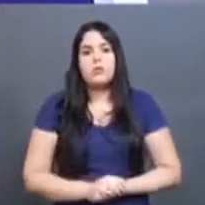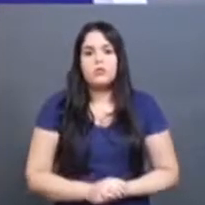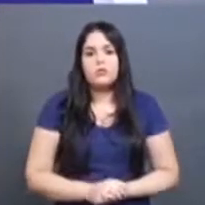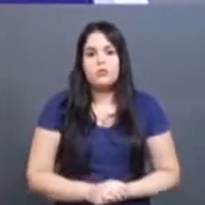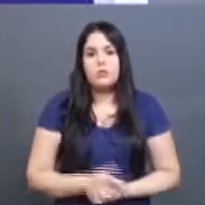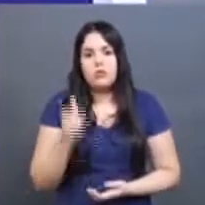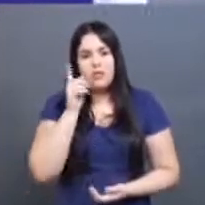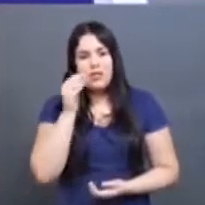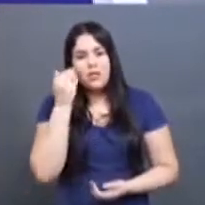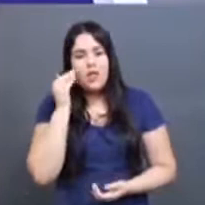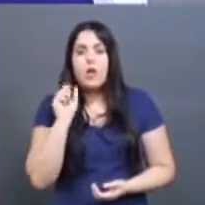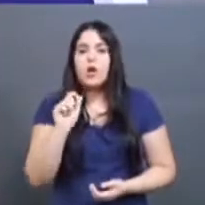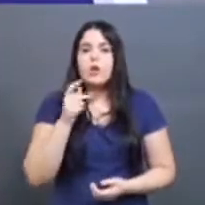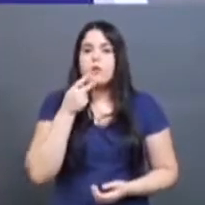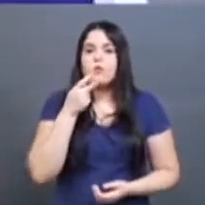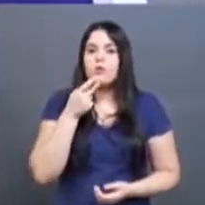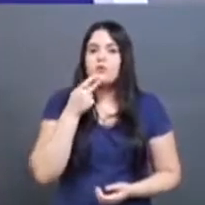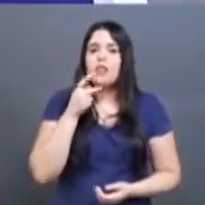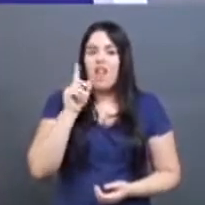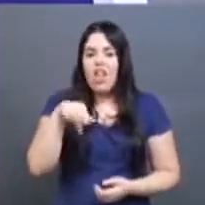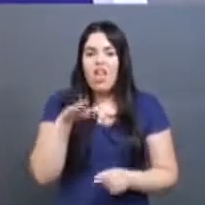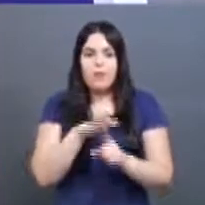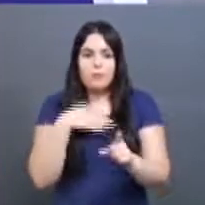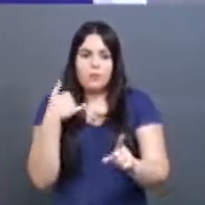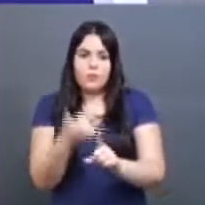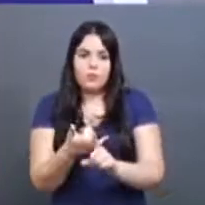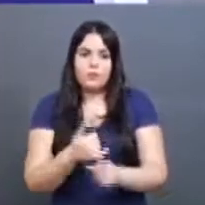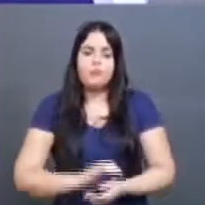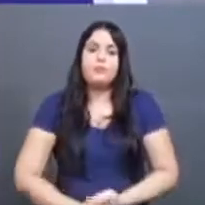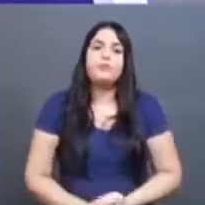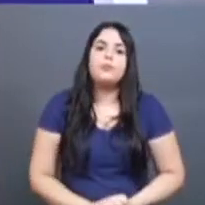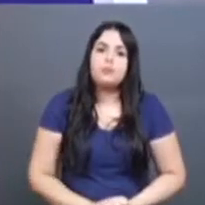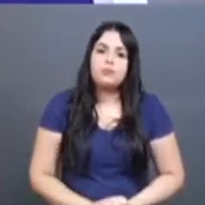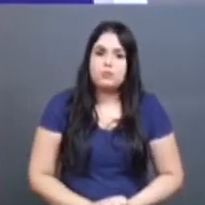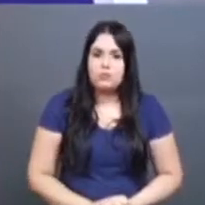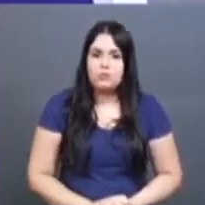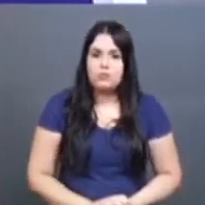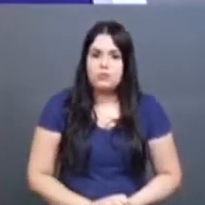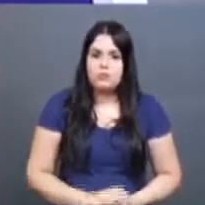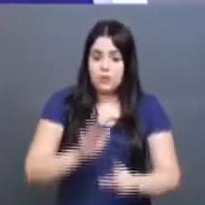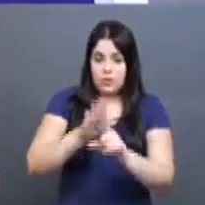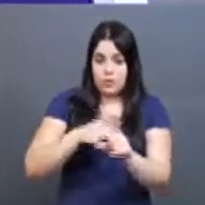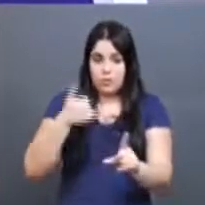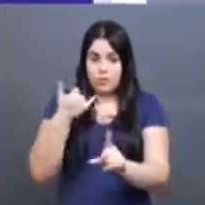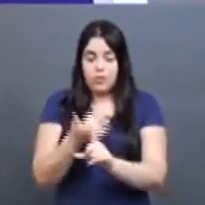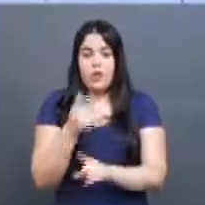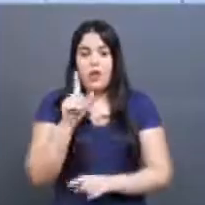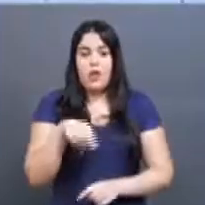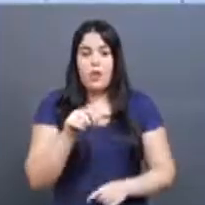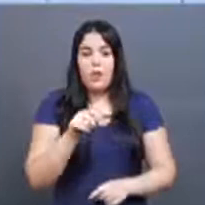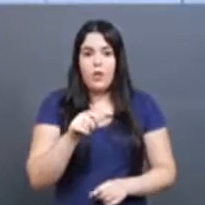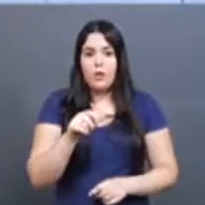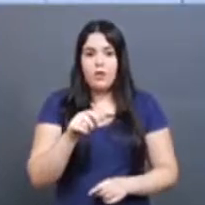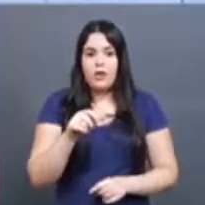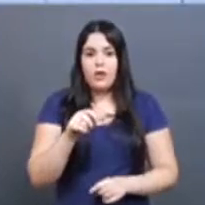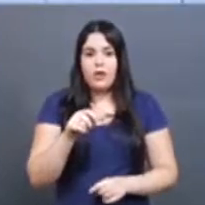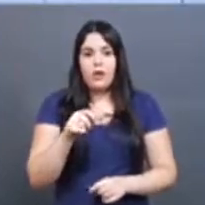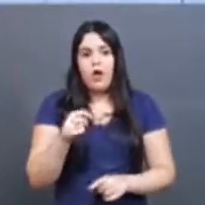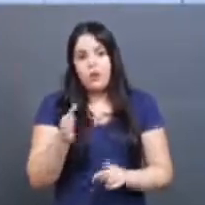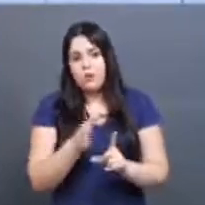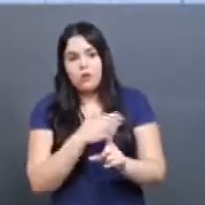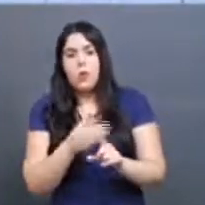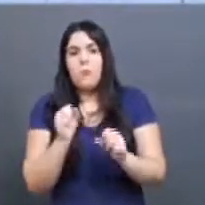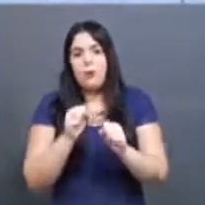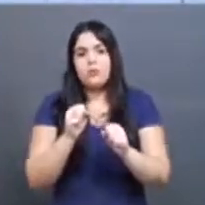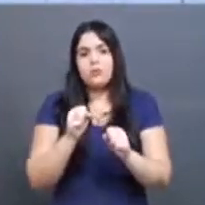o que a gente pode definir como bullying? É. O bullying é um ato de agressão. Pode